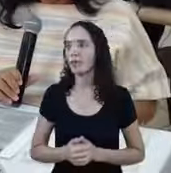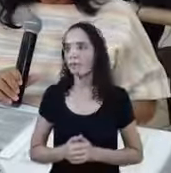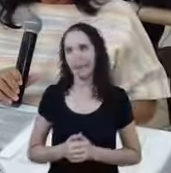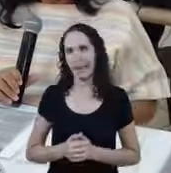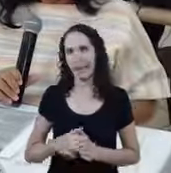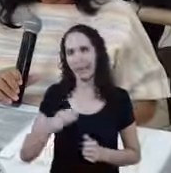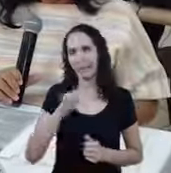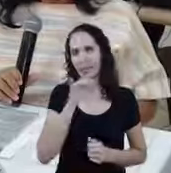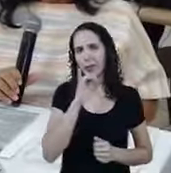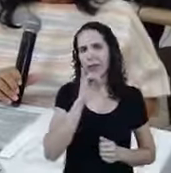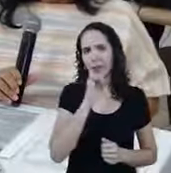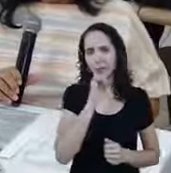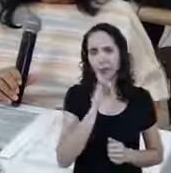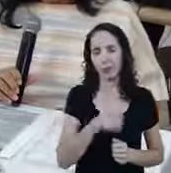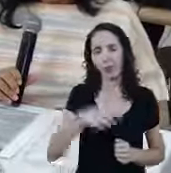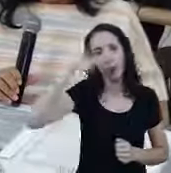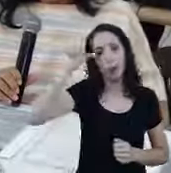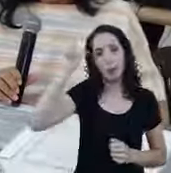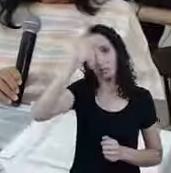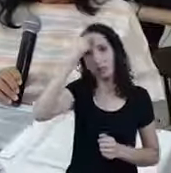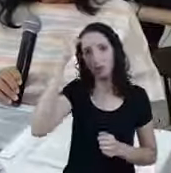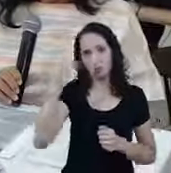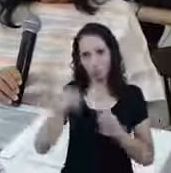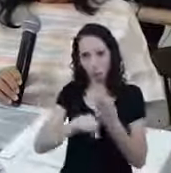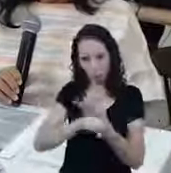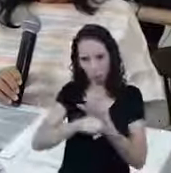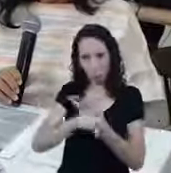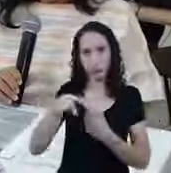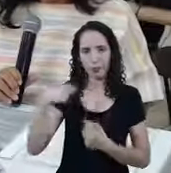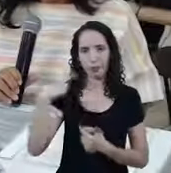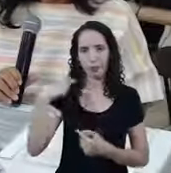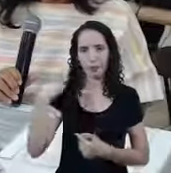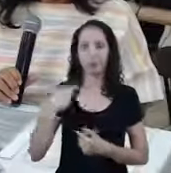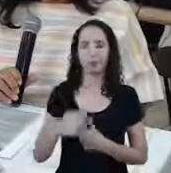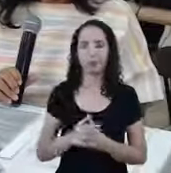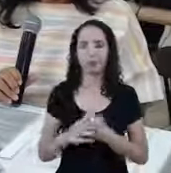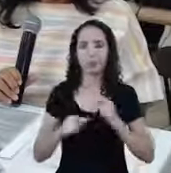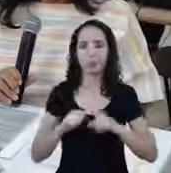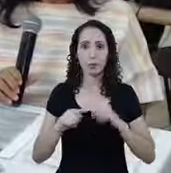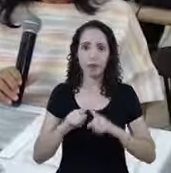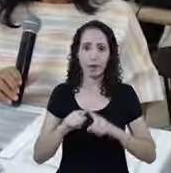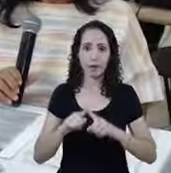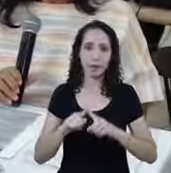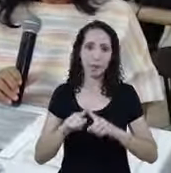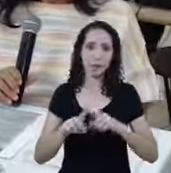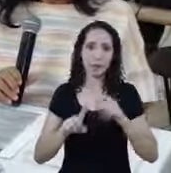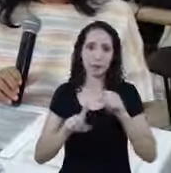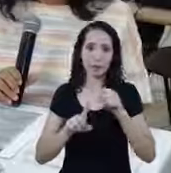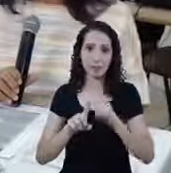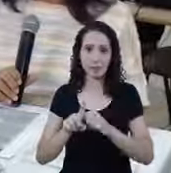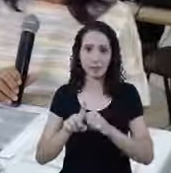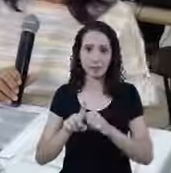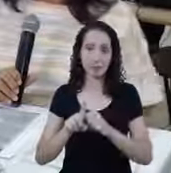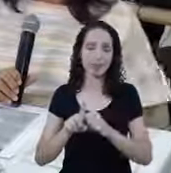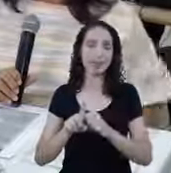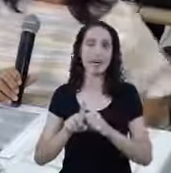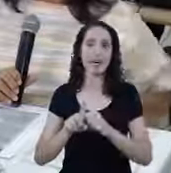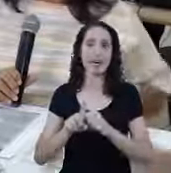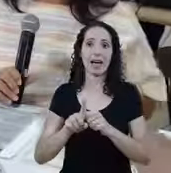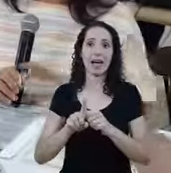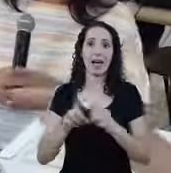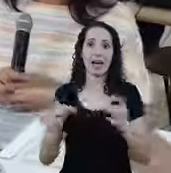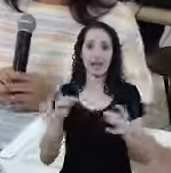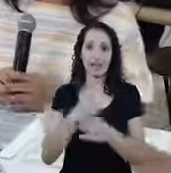curiosa Porque até eu tive uma pessoa Que me procurou ontem Porque esse mês Acaba O seguro dele A licença maternidade De uma